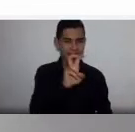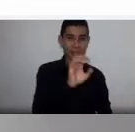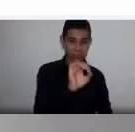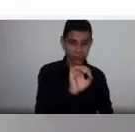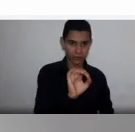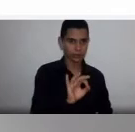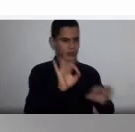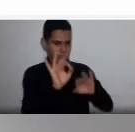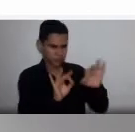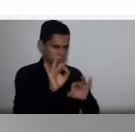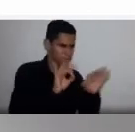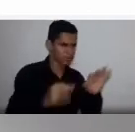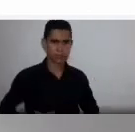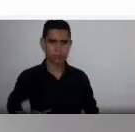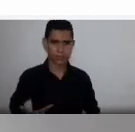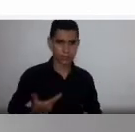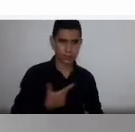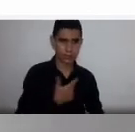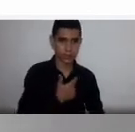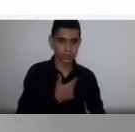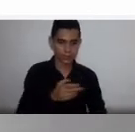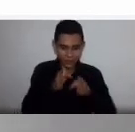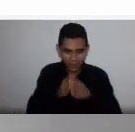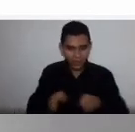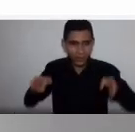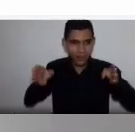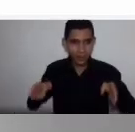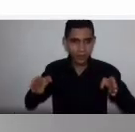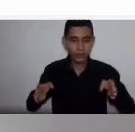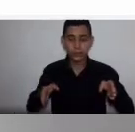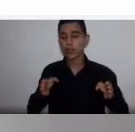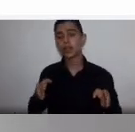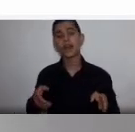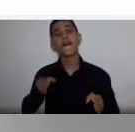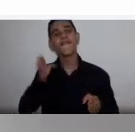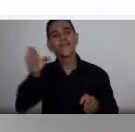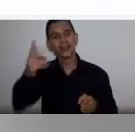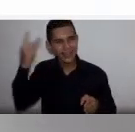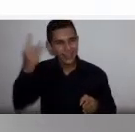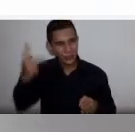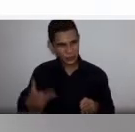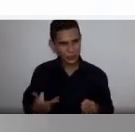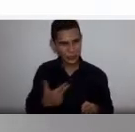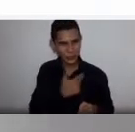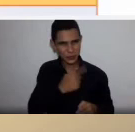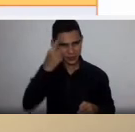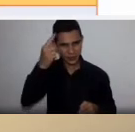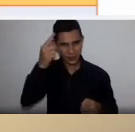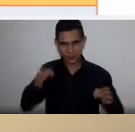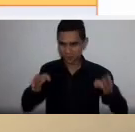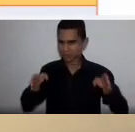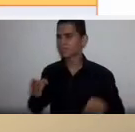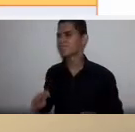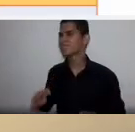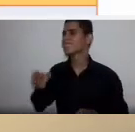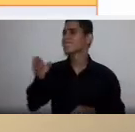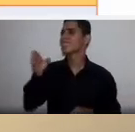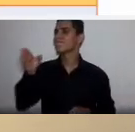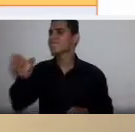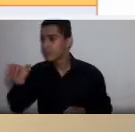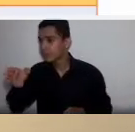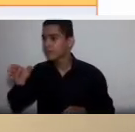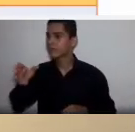Nesse intervalo, ela recebeu a eritropoetina, ela chegou bem para a segunda cirurgia, com a hemoglobina em torno de 13. E o que nós tivemos